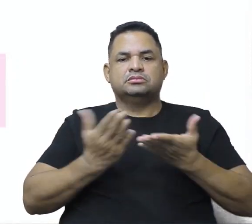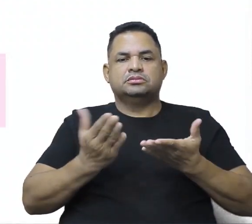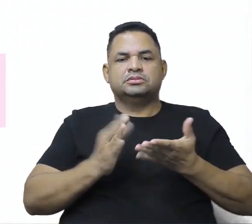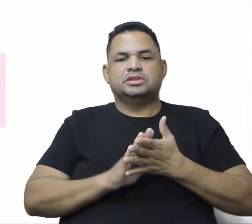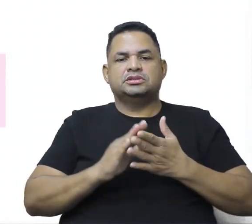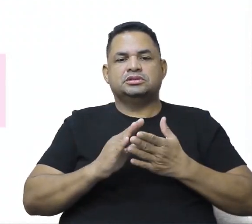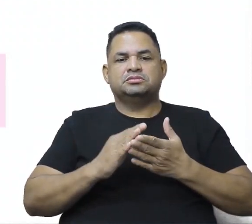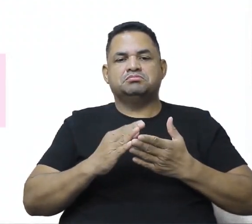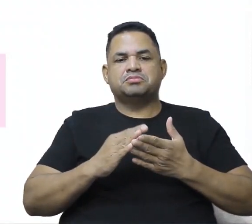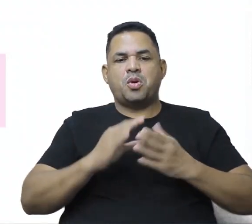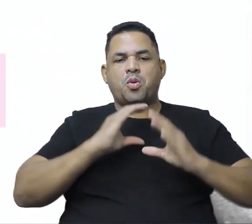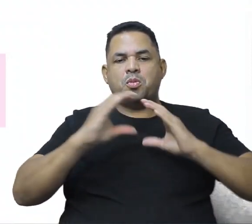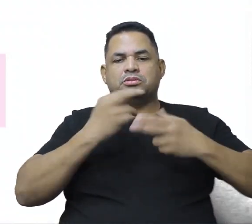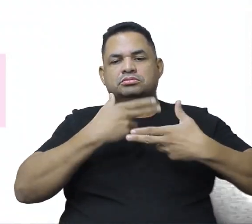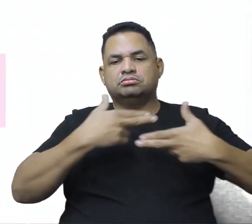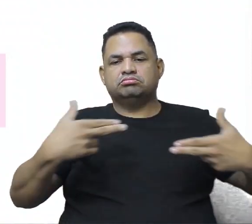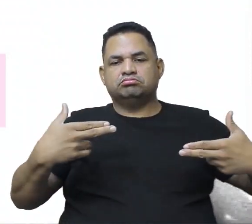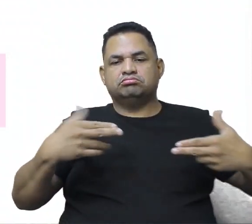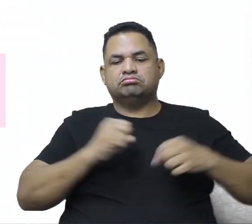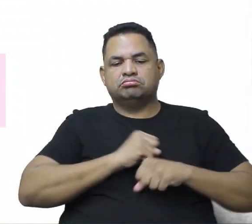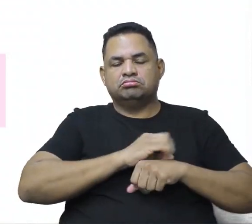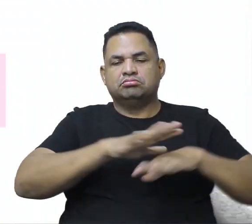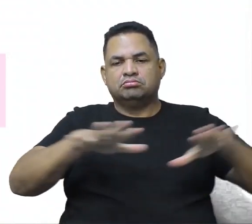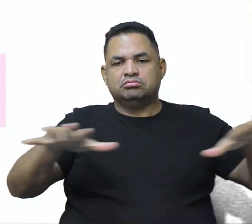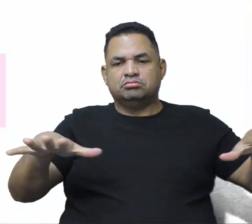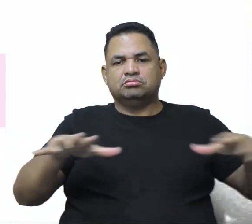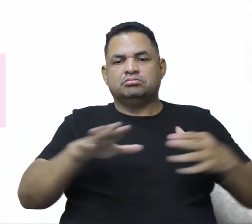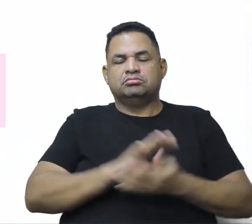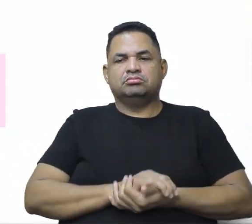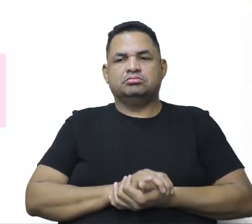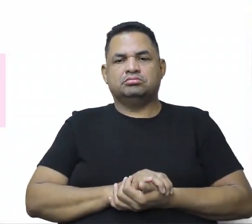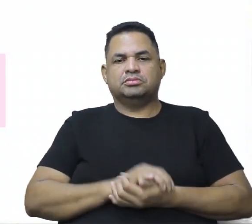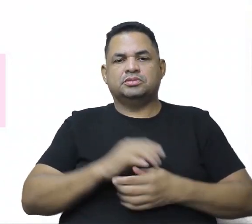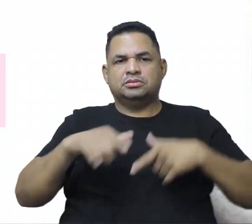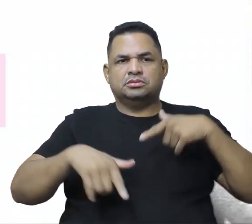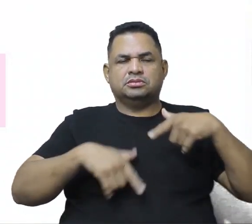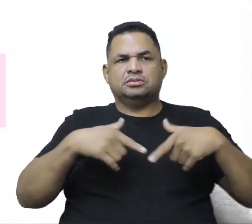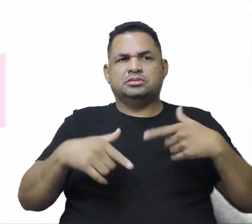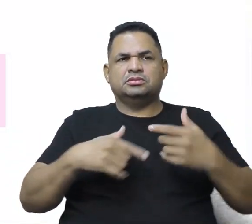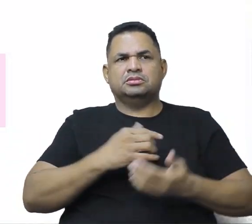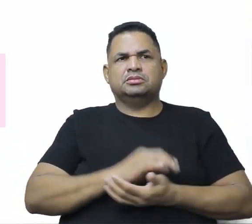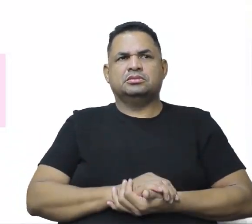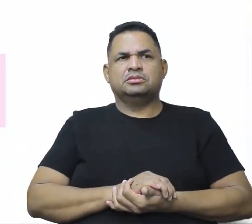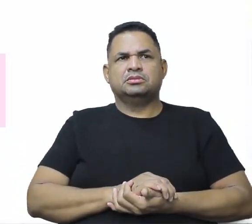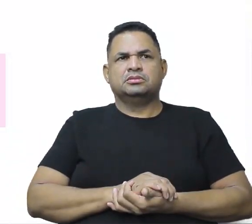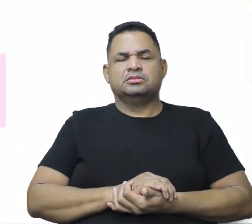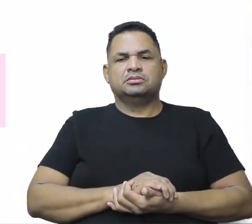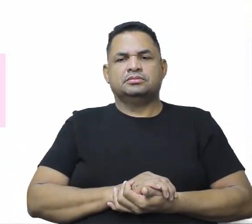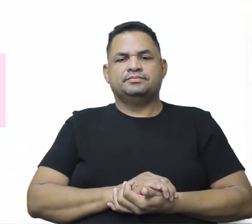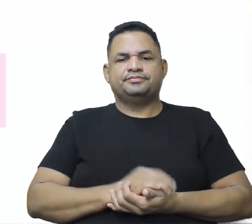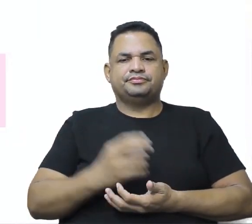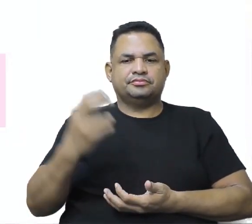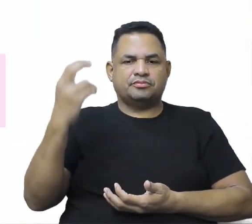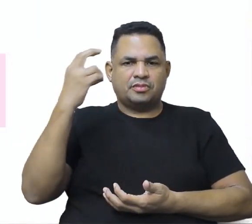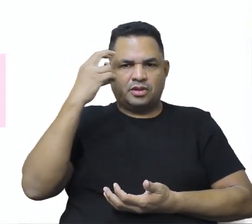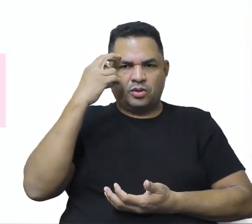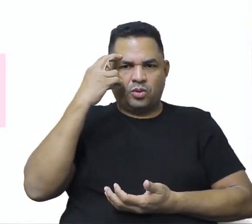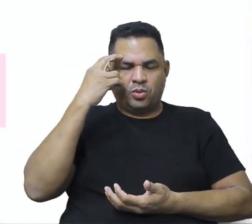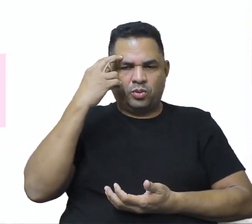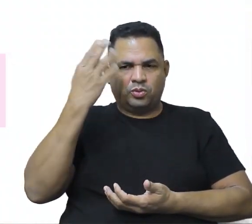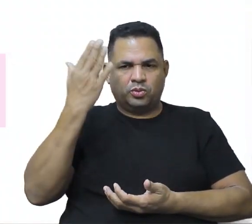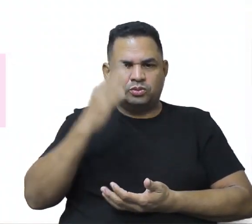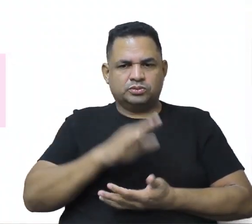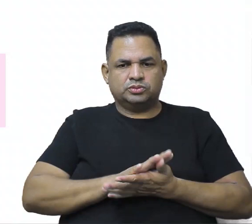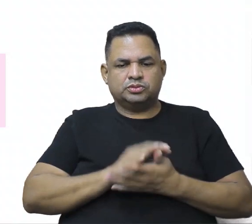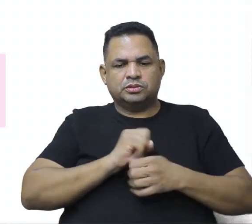de comunicação de massa, né? A cultura em grande produção, né? Essa cultura em produção aí